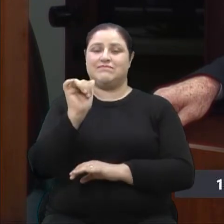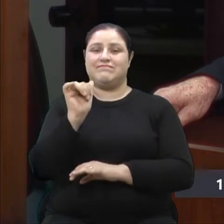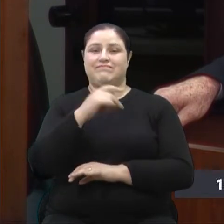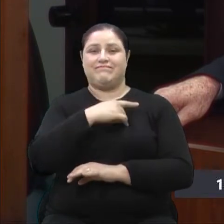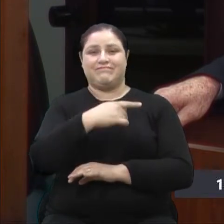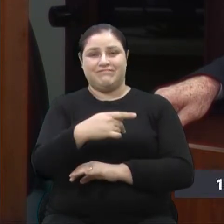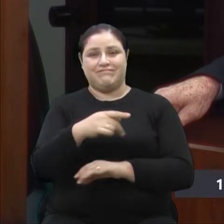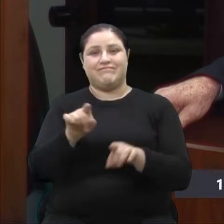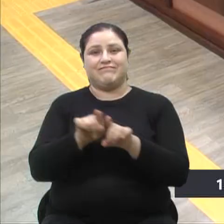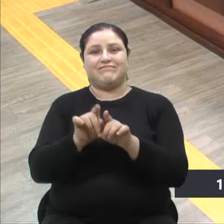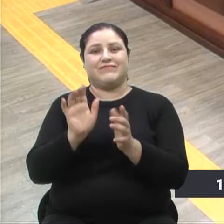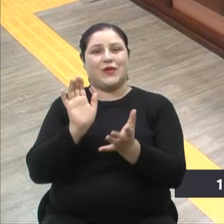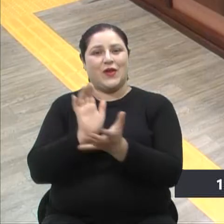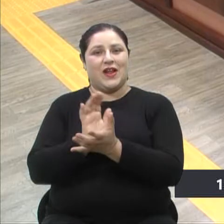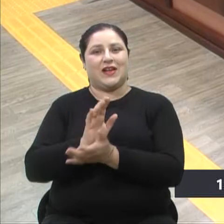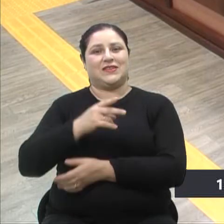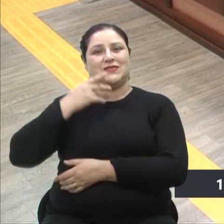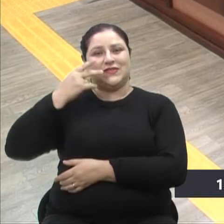vereadores. Muito obrigado.